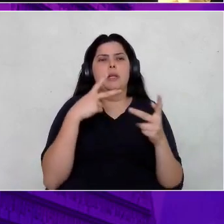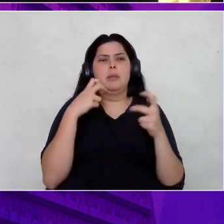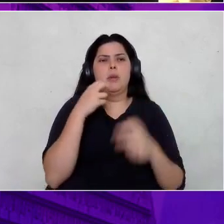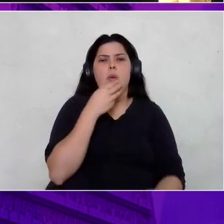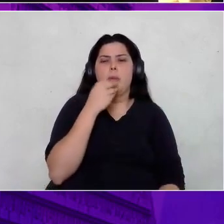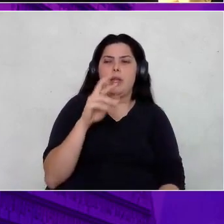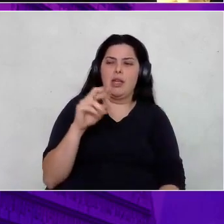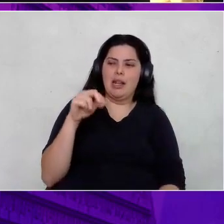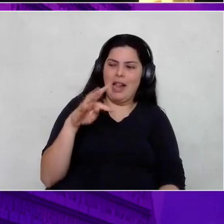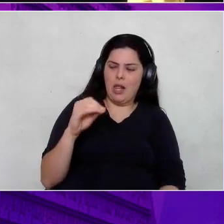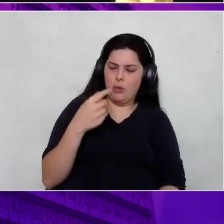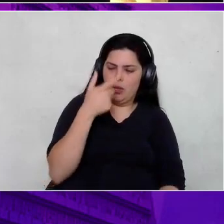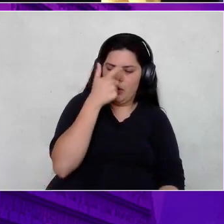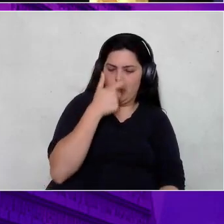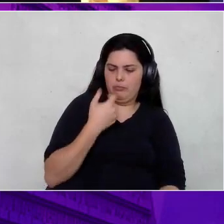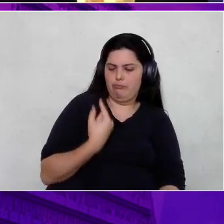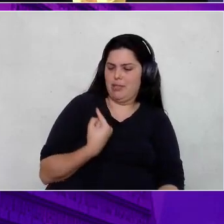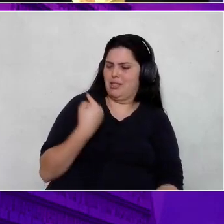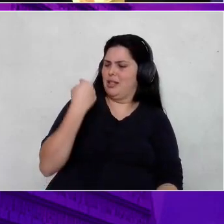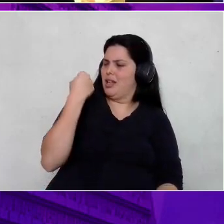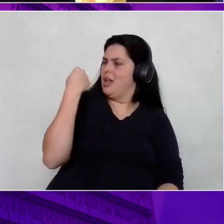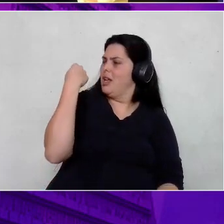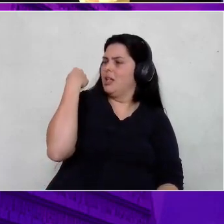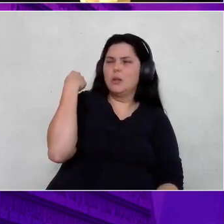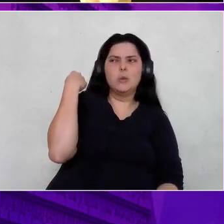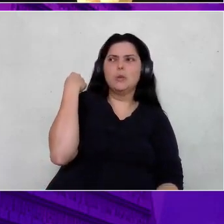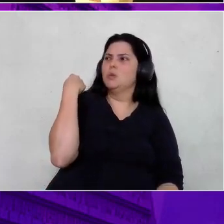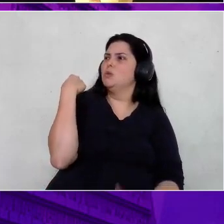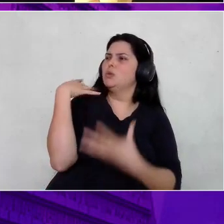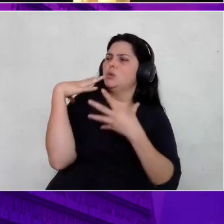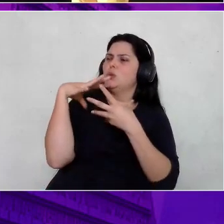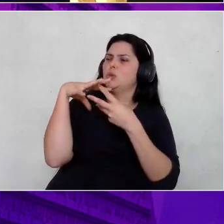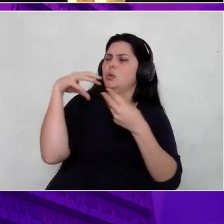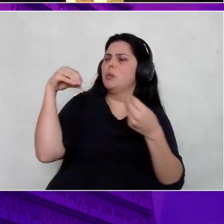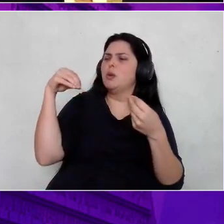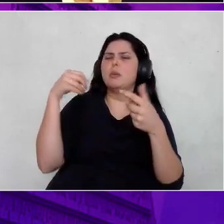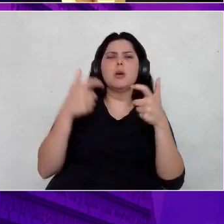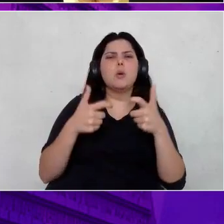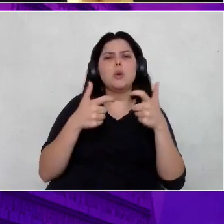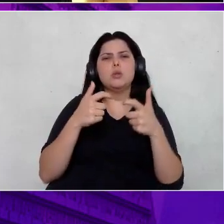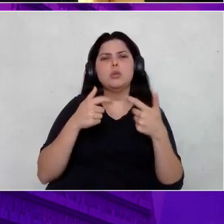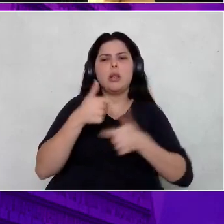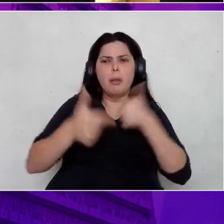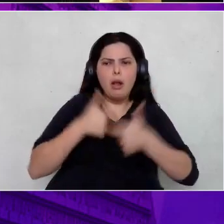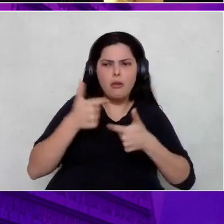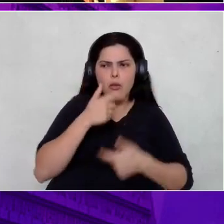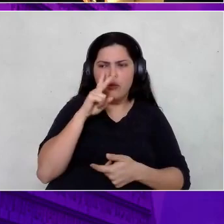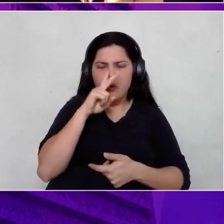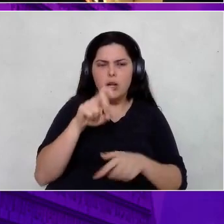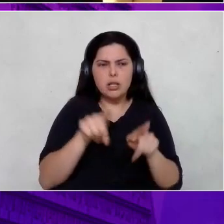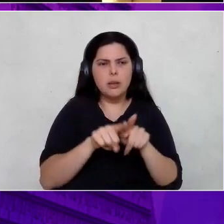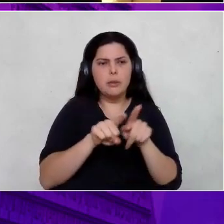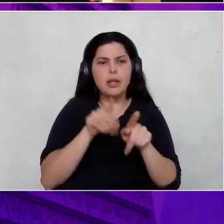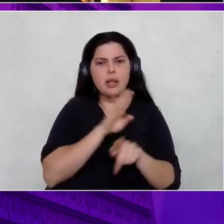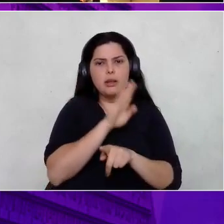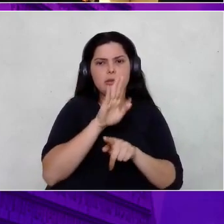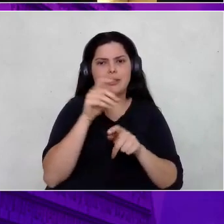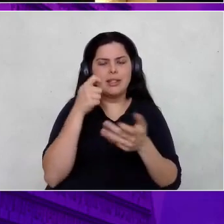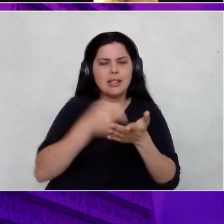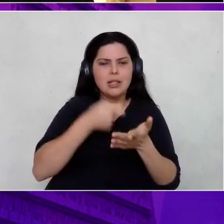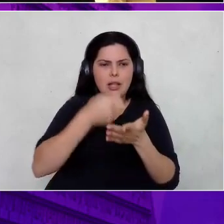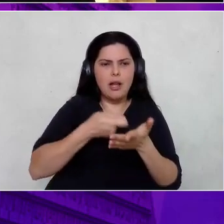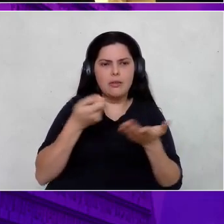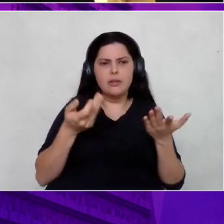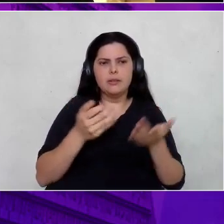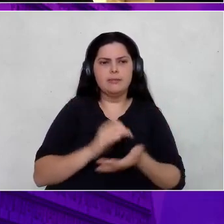começou a deixar de existir. Cadê o Renato Guerreiro? Cadê o Renato que ia para cima? E passou